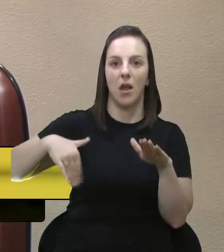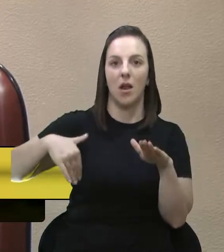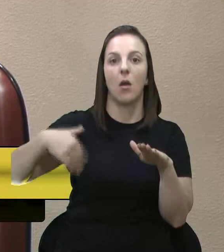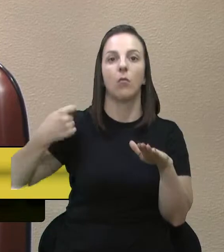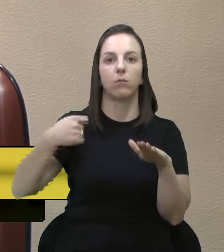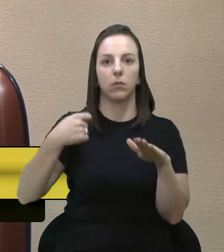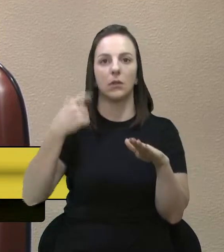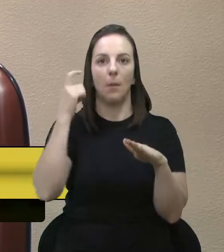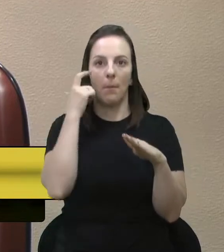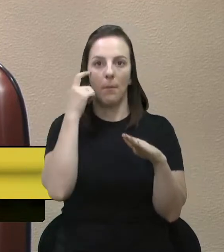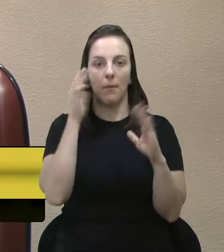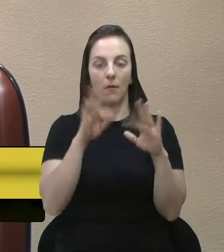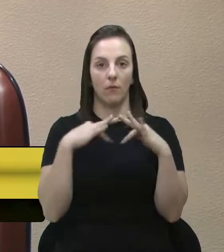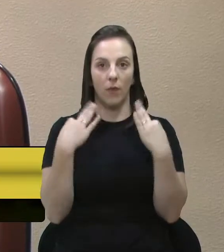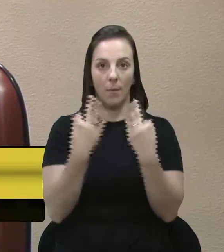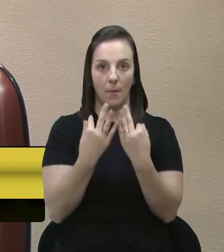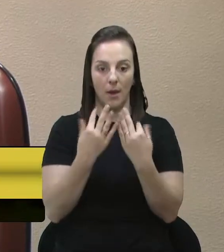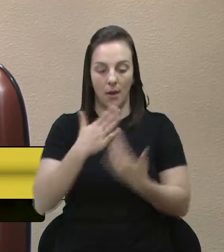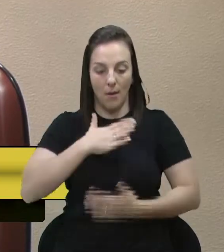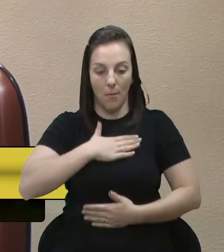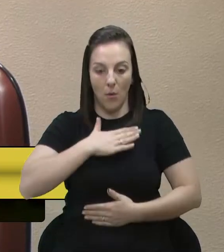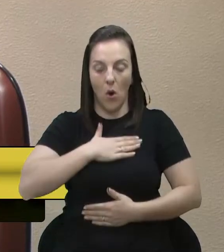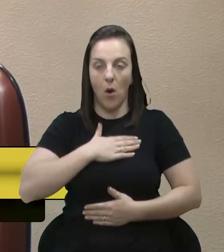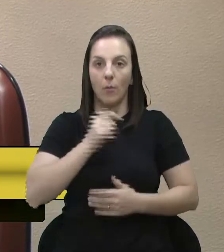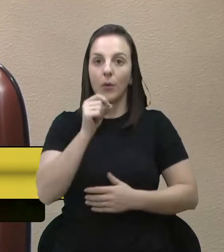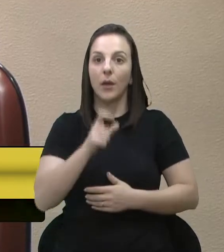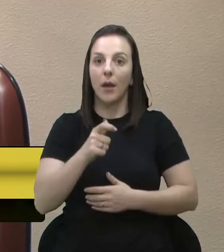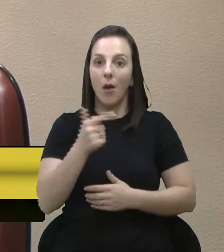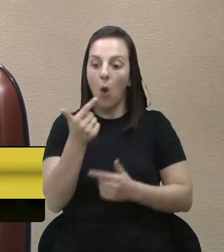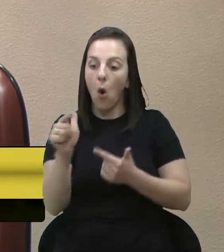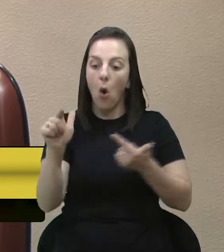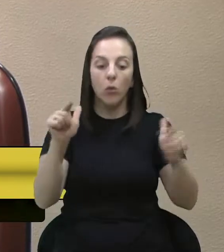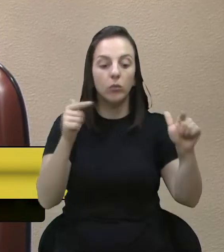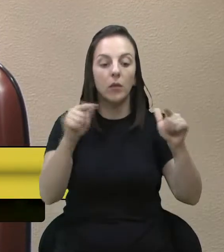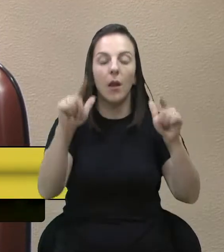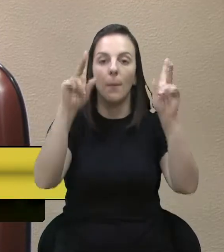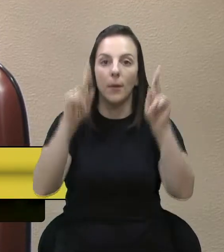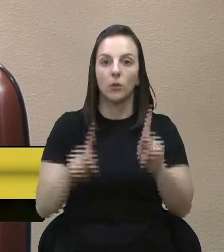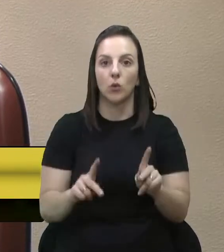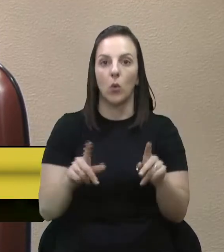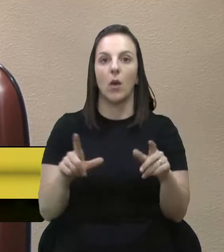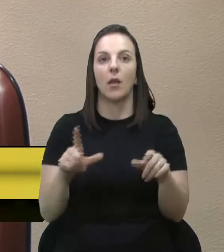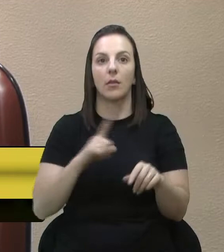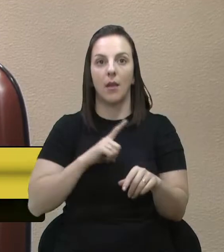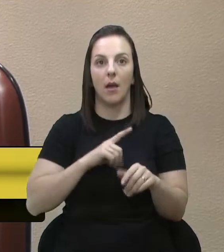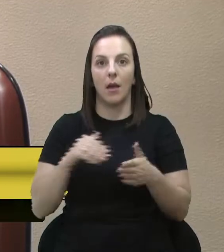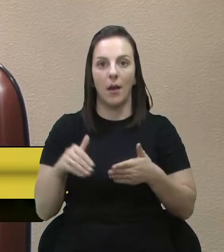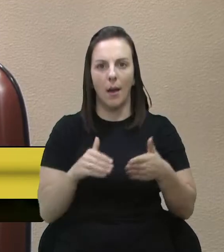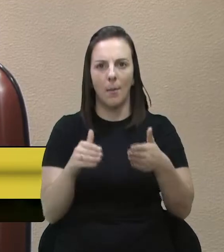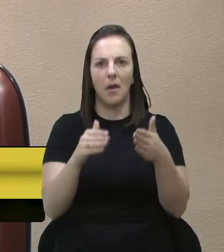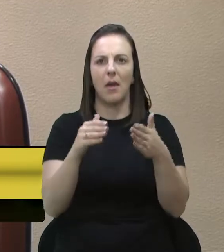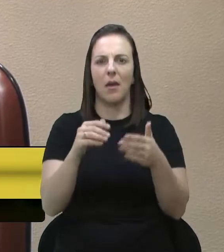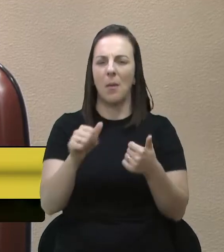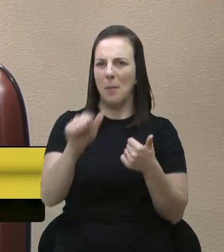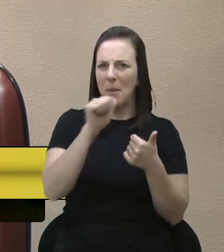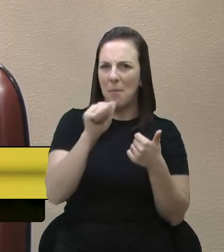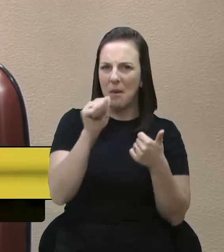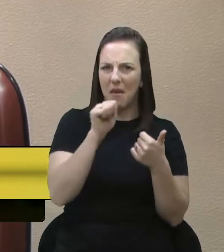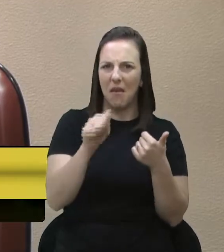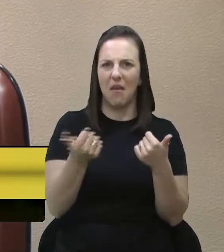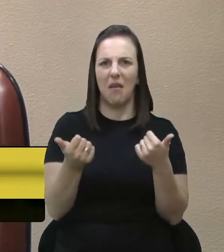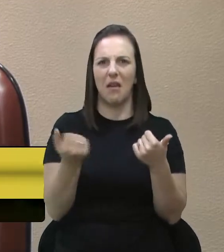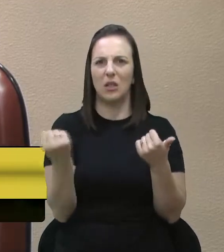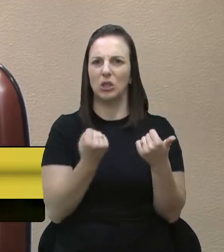nos que estão próximos, nos que estão também no caminho. Uns absurdos, com bebidas, não respeitando a